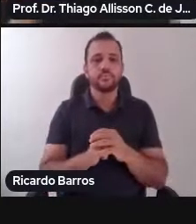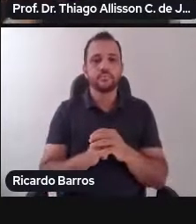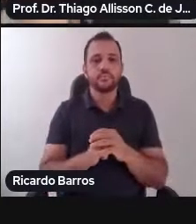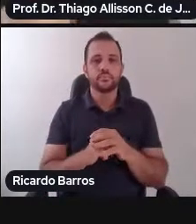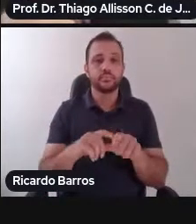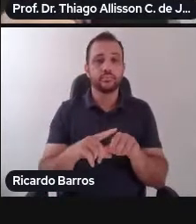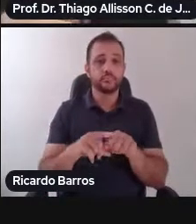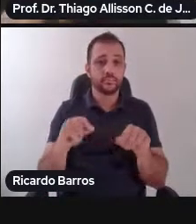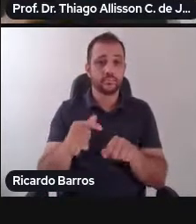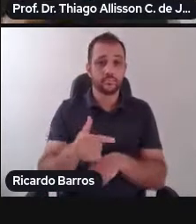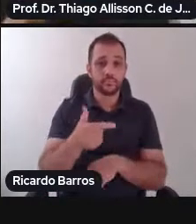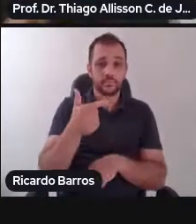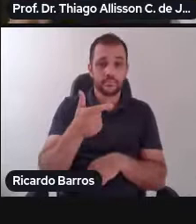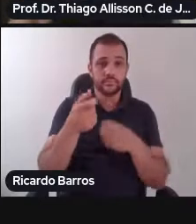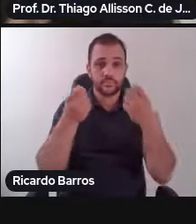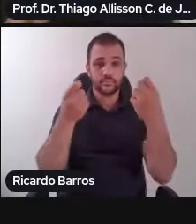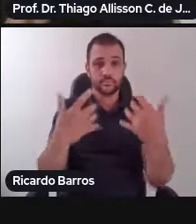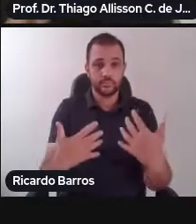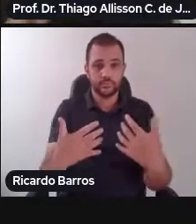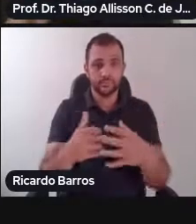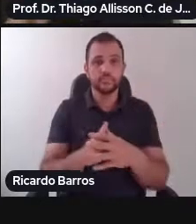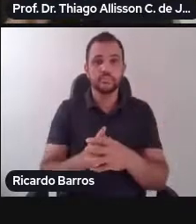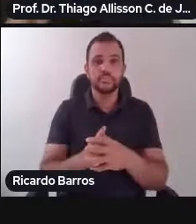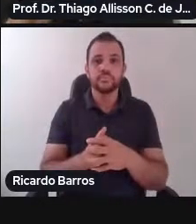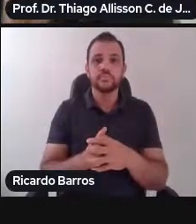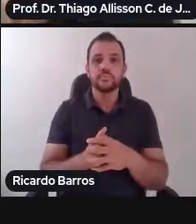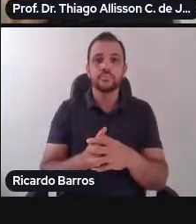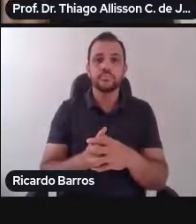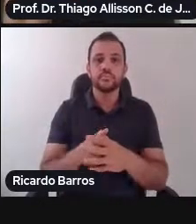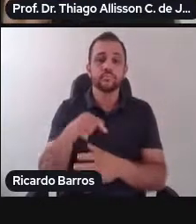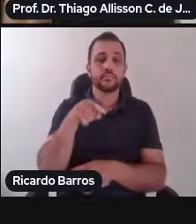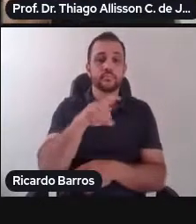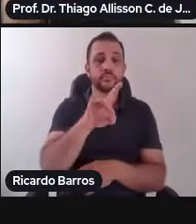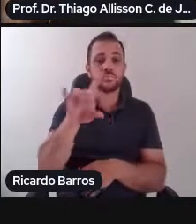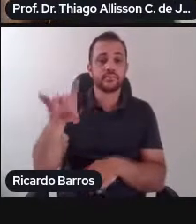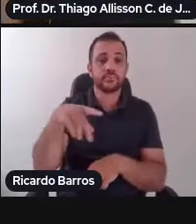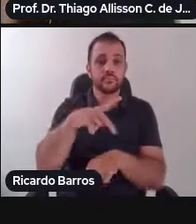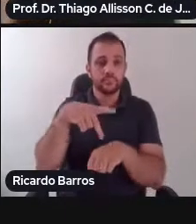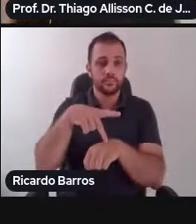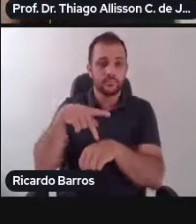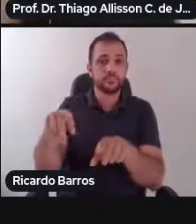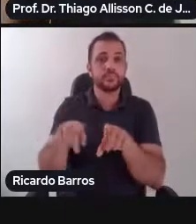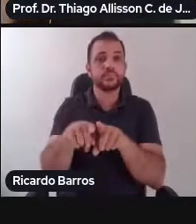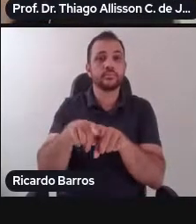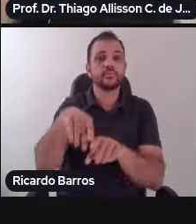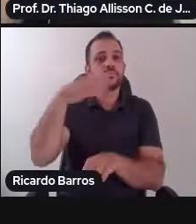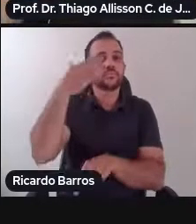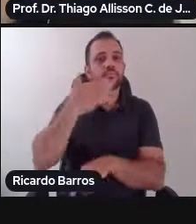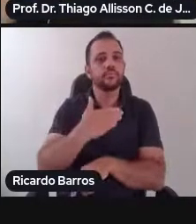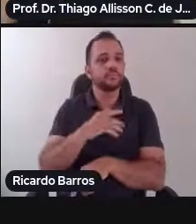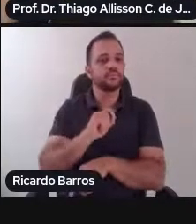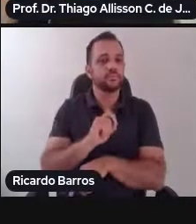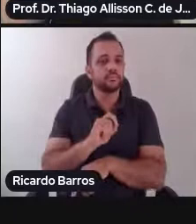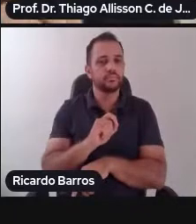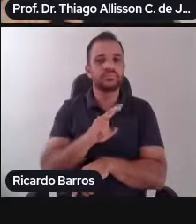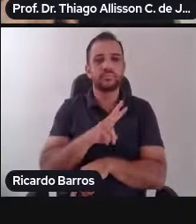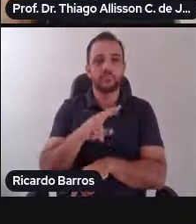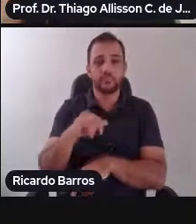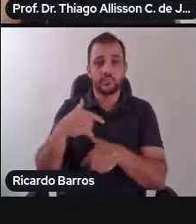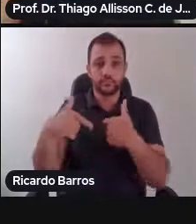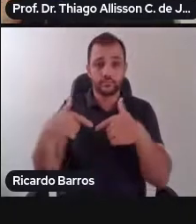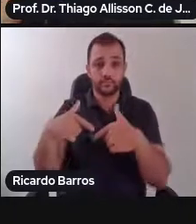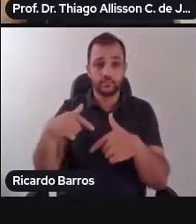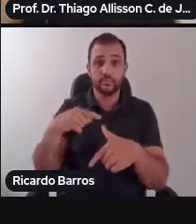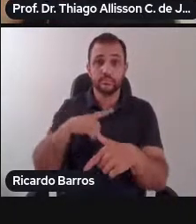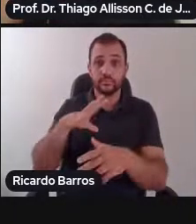2º vai, então, estabelecer que esses Estados-membros também se comprometem a adotar, no âmbito pós-interno,